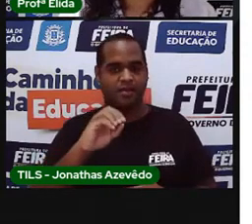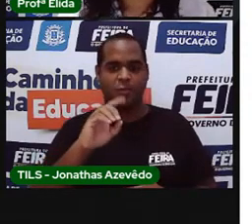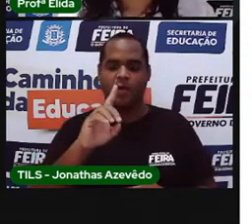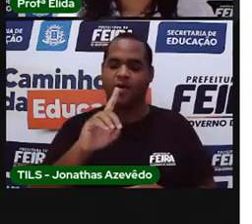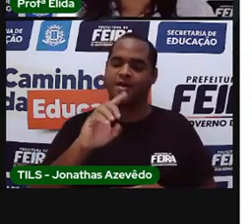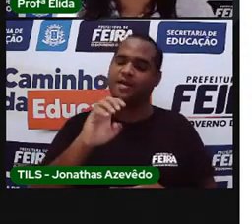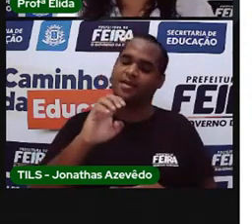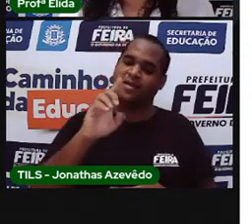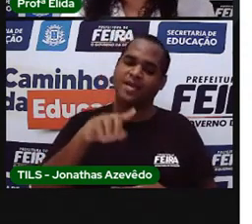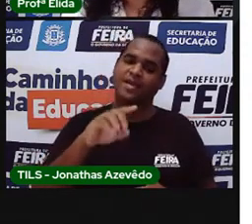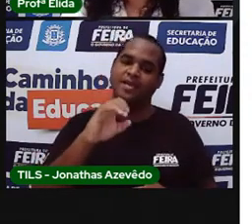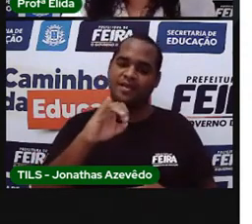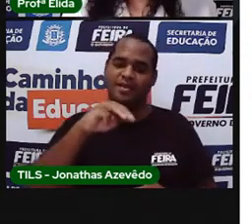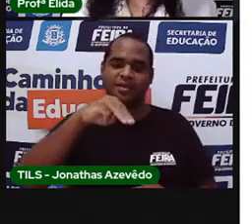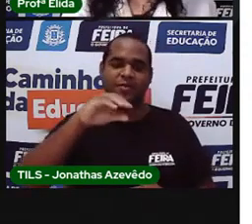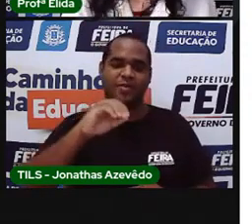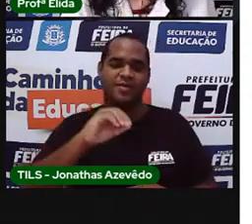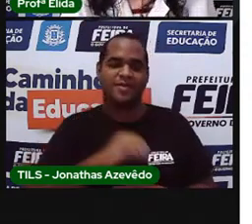décimo.